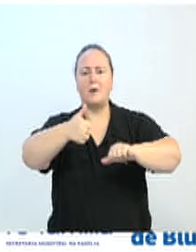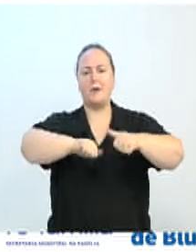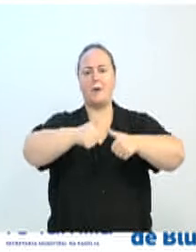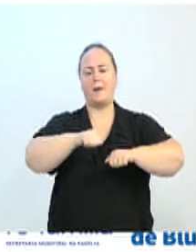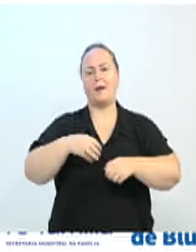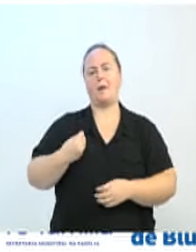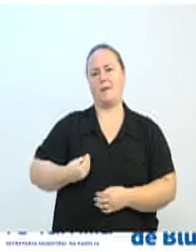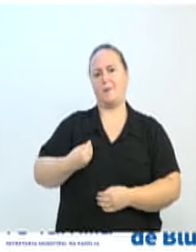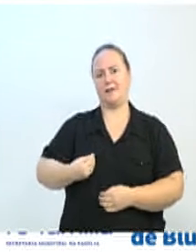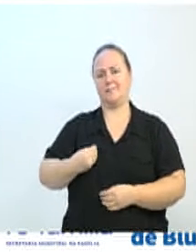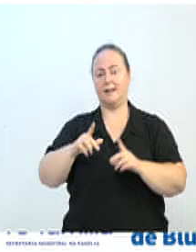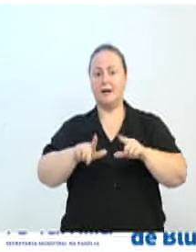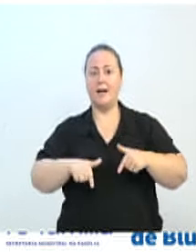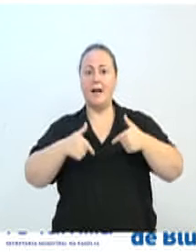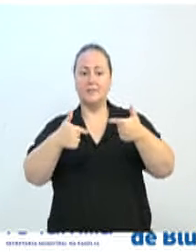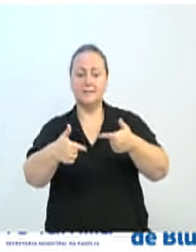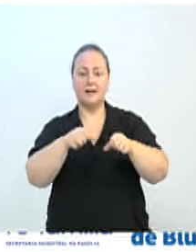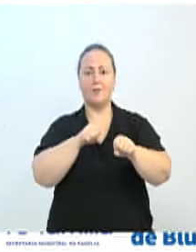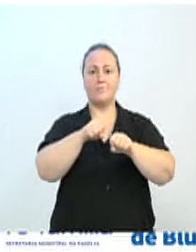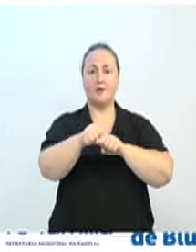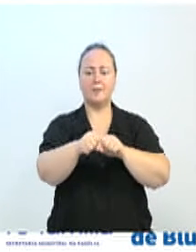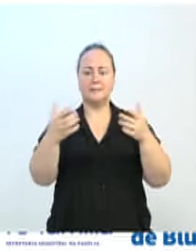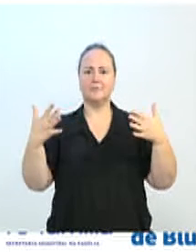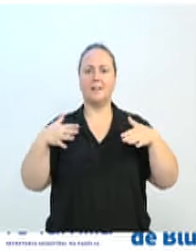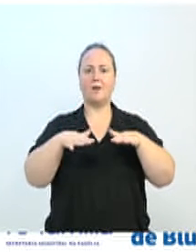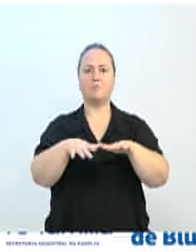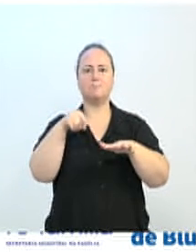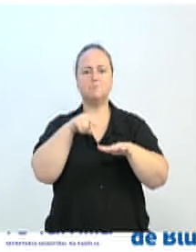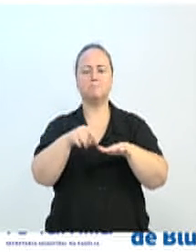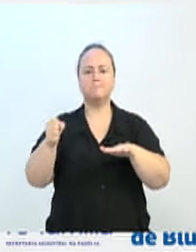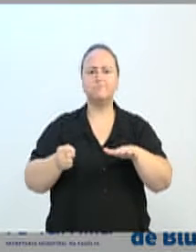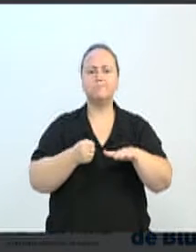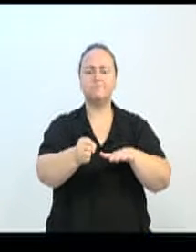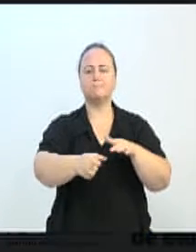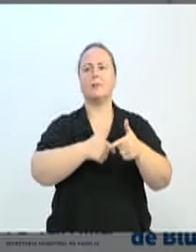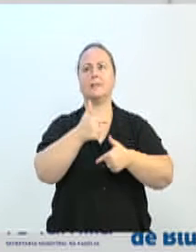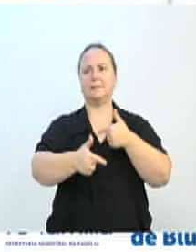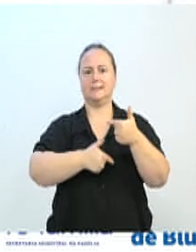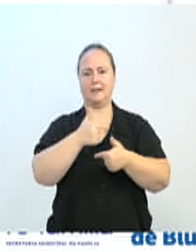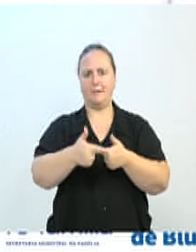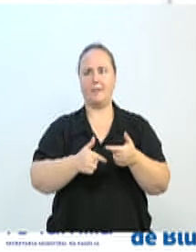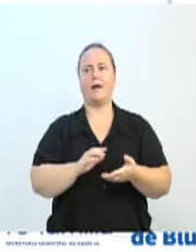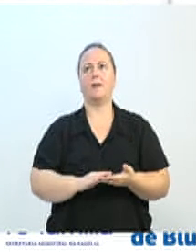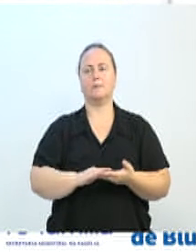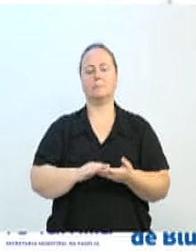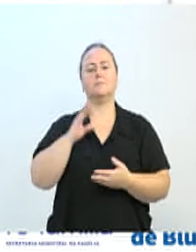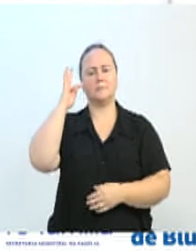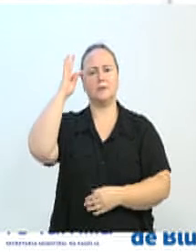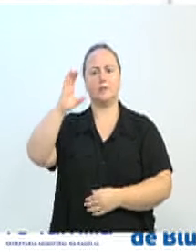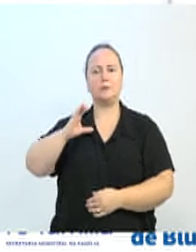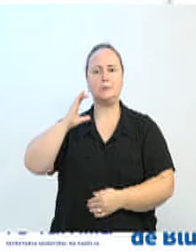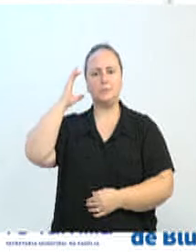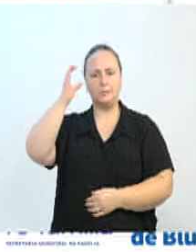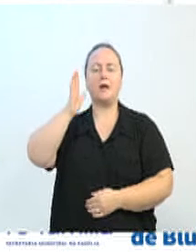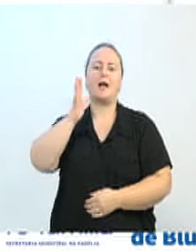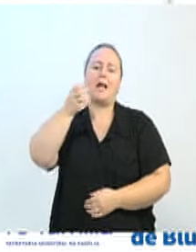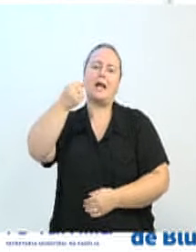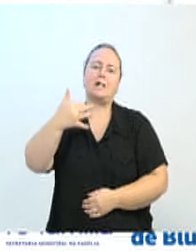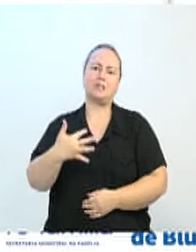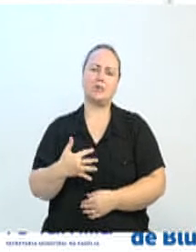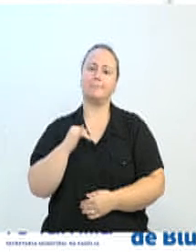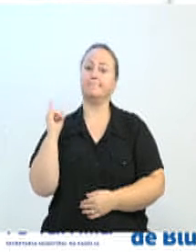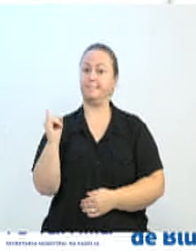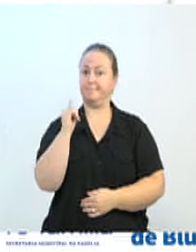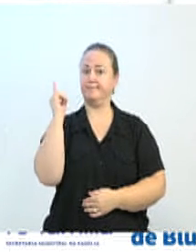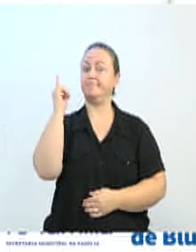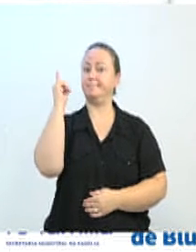bem como ações de formação e de inclusão ao mercado de trabalho, que foi citado pelo vereador Tuca aqui agora. Muito importante isso